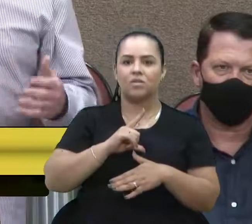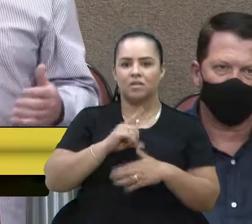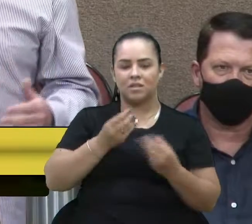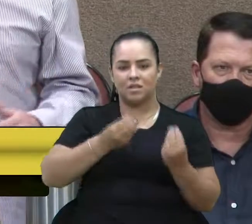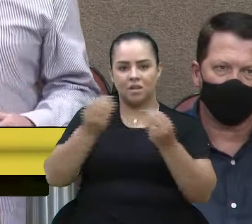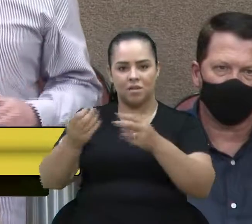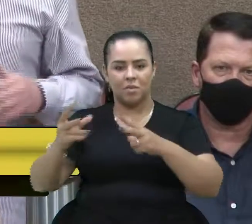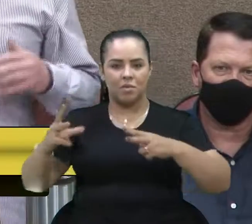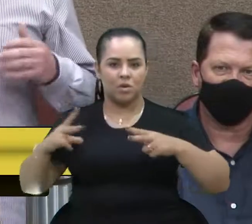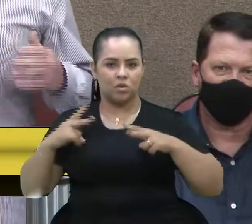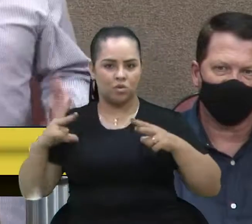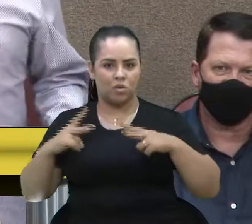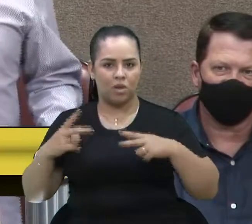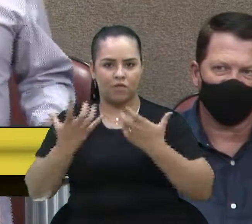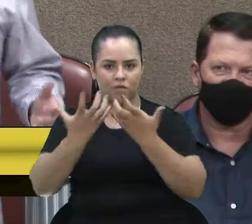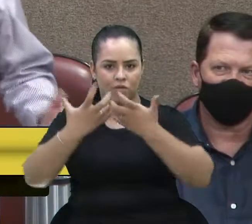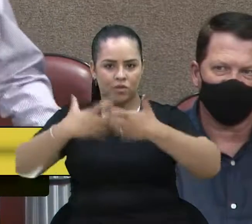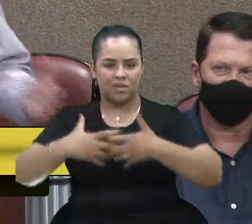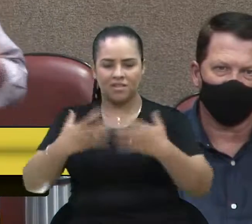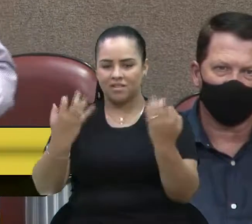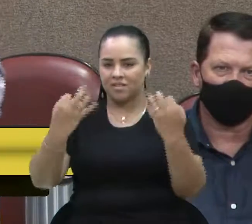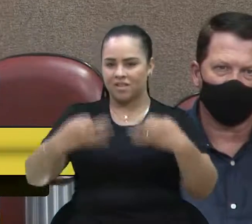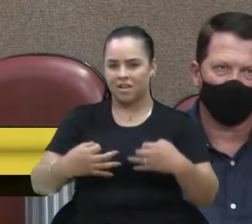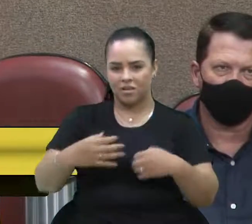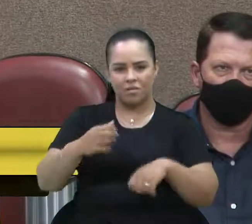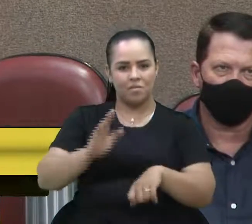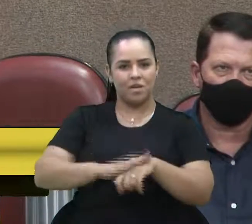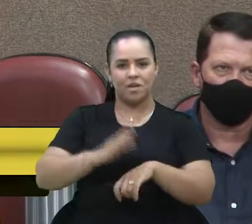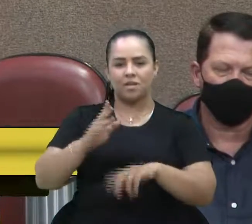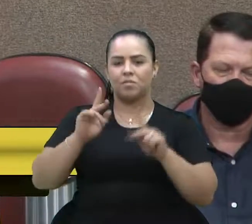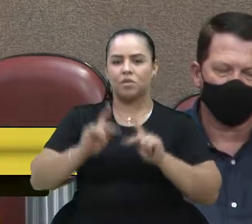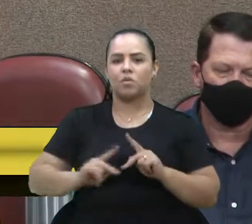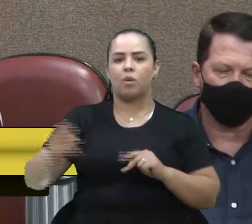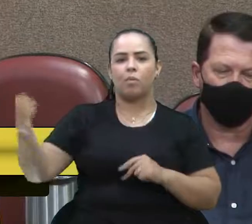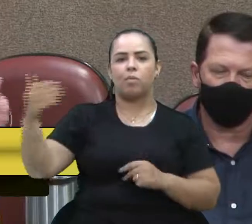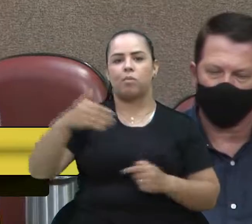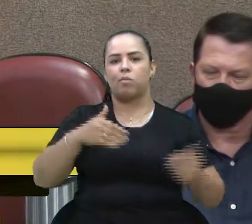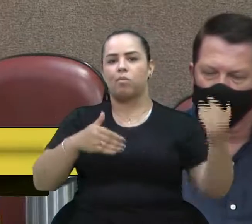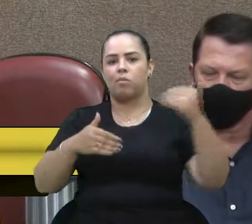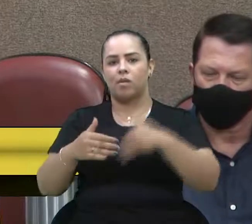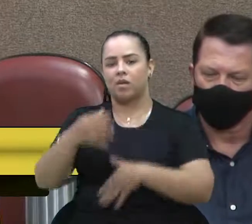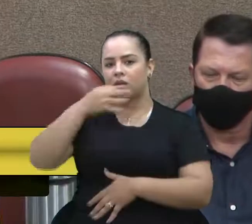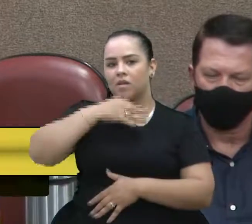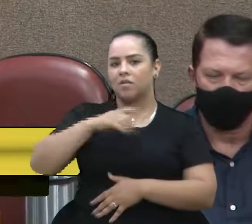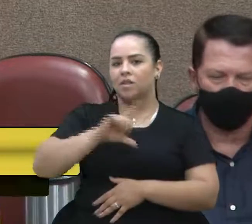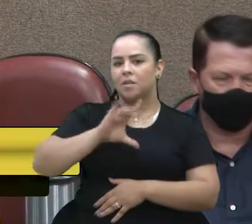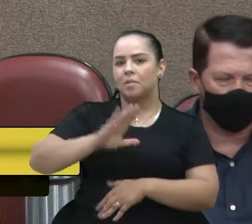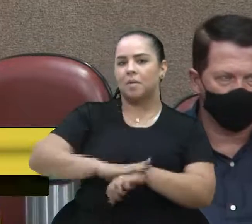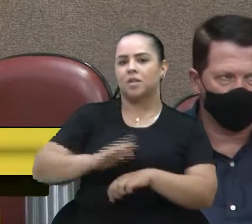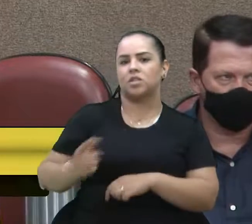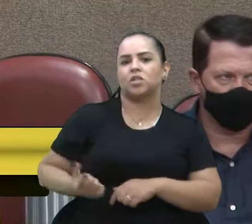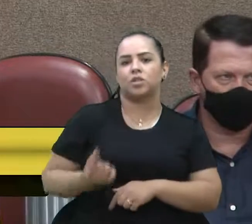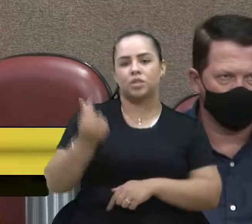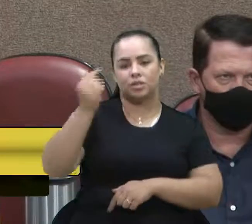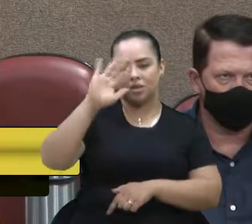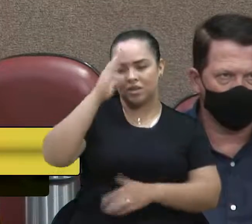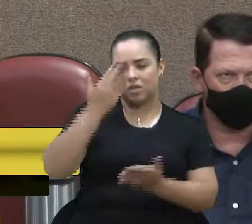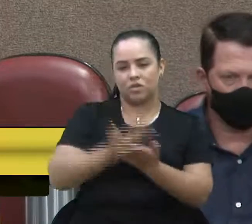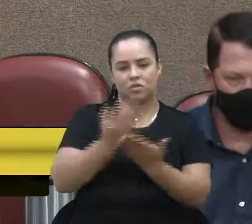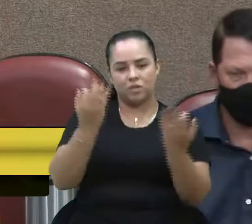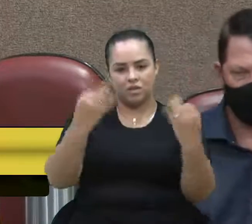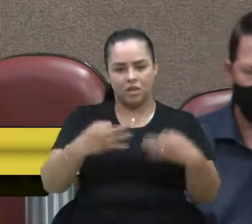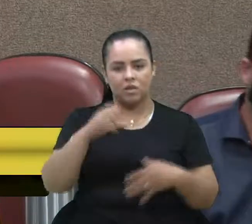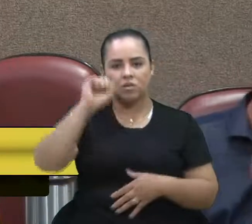vai funcionar de uma forma plena, vai trazer muita gente para Caxias e vai gerar uma grande receita. É óbvio que, dentro